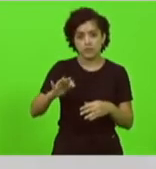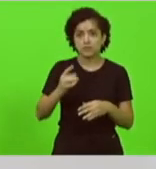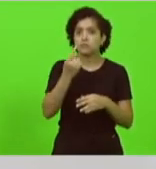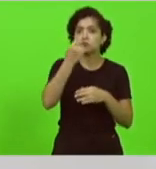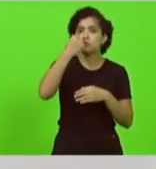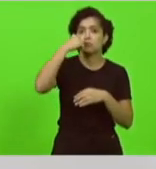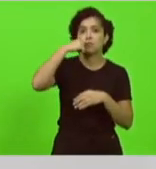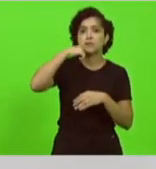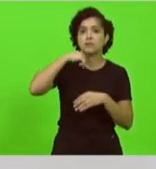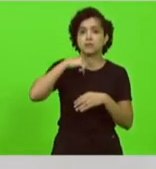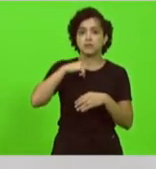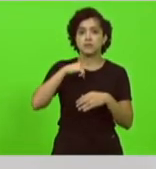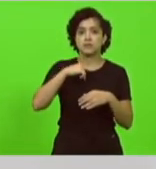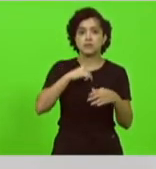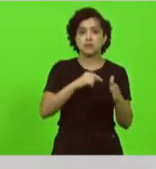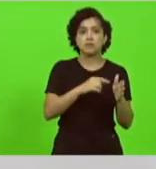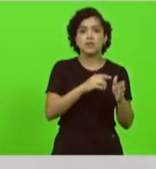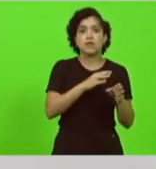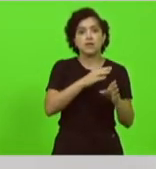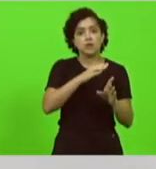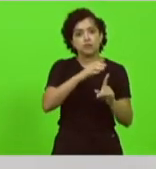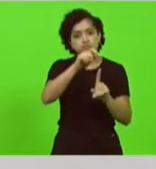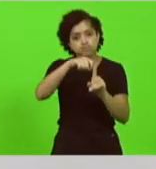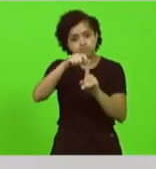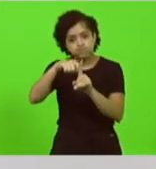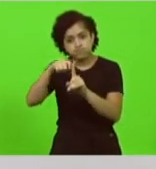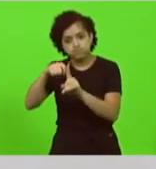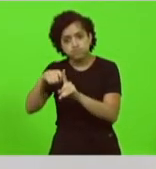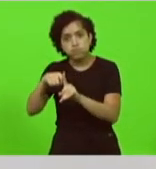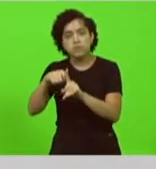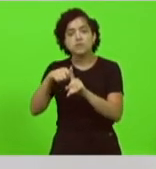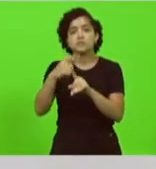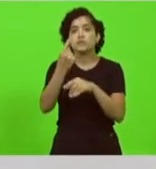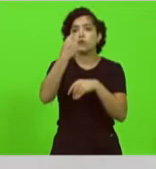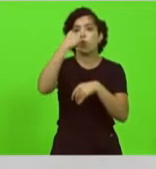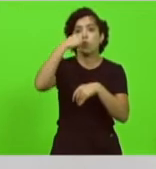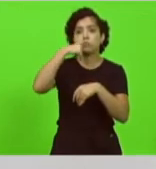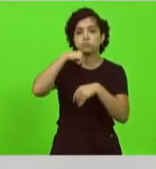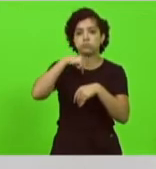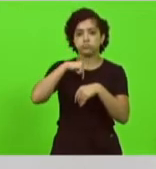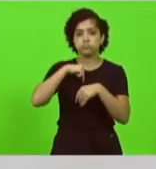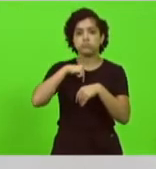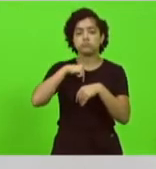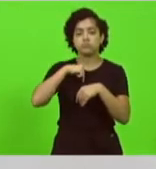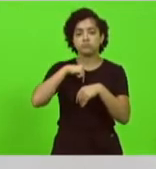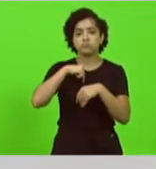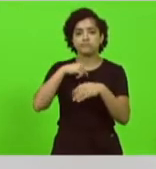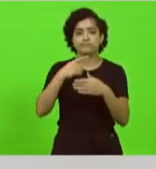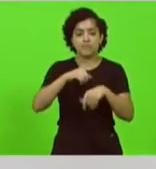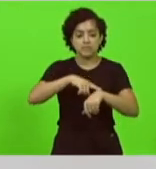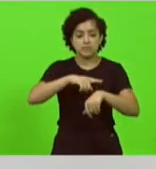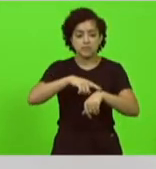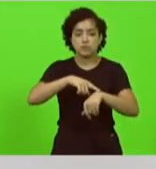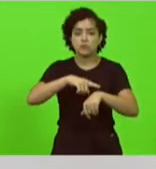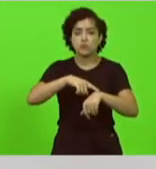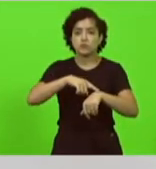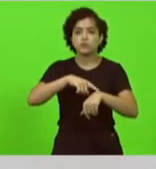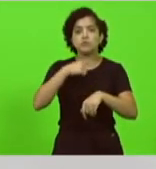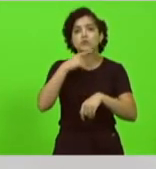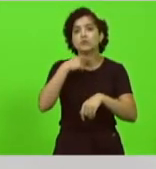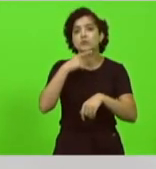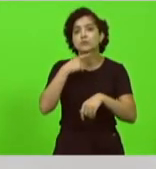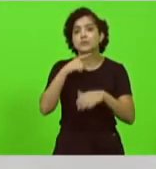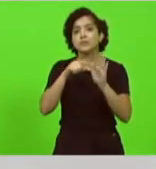inteiro uma criança com paralisia cerebral ficou com uma sonda esse tempo todo porque não conseguia fazer uma endoscopia